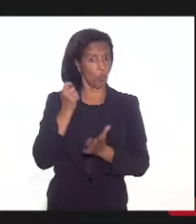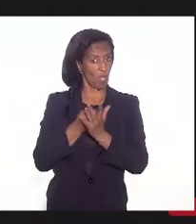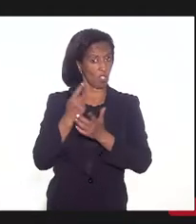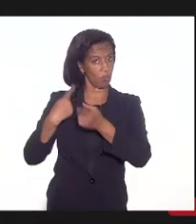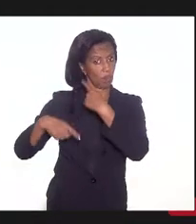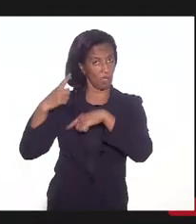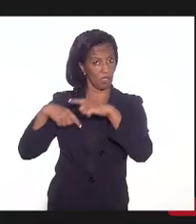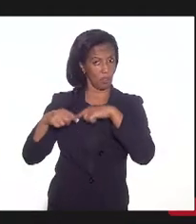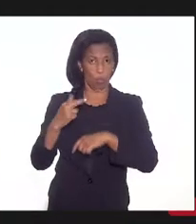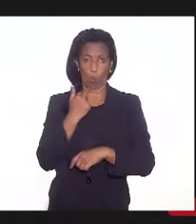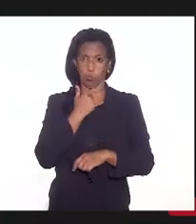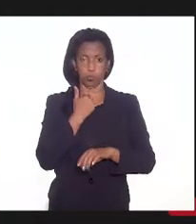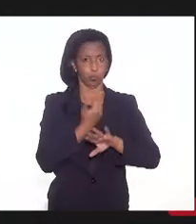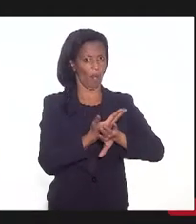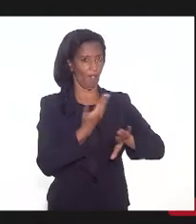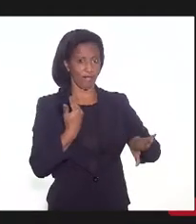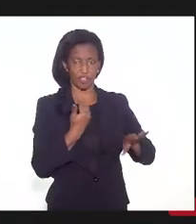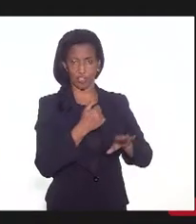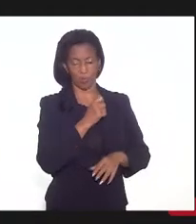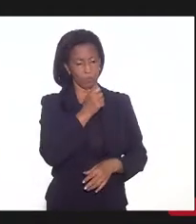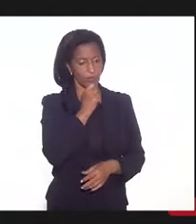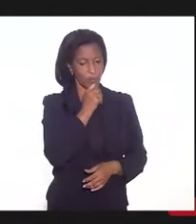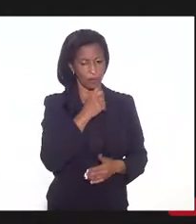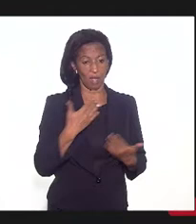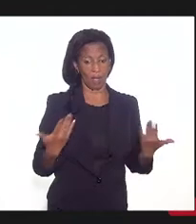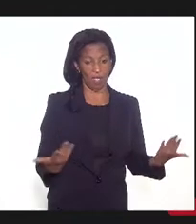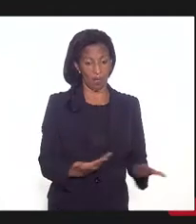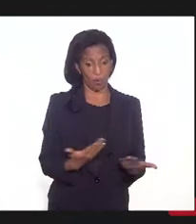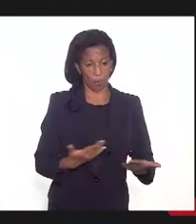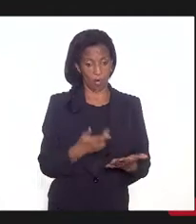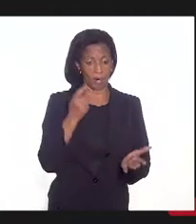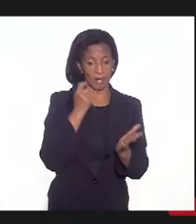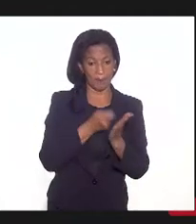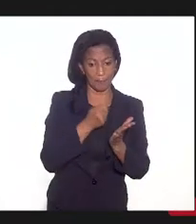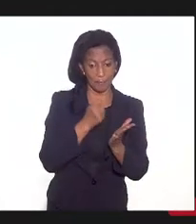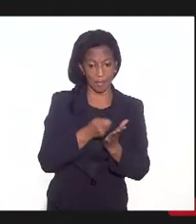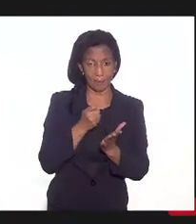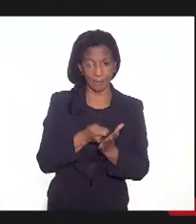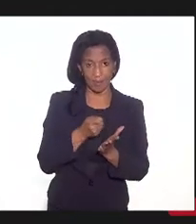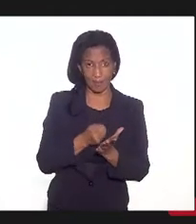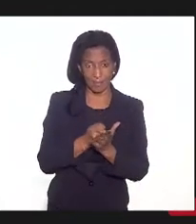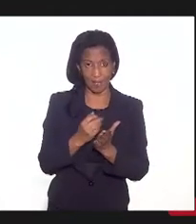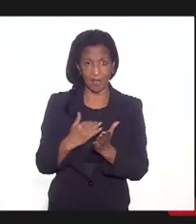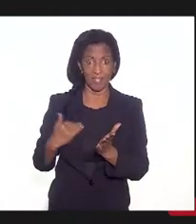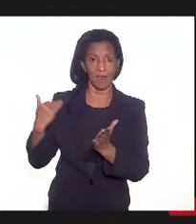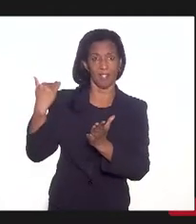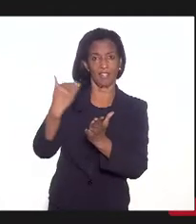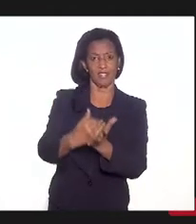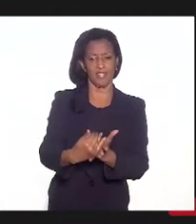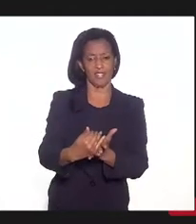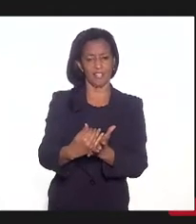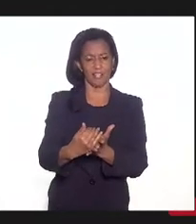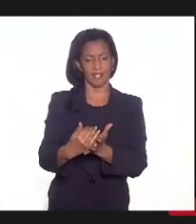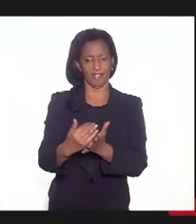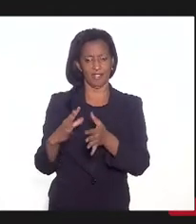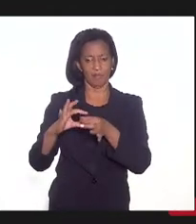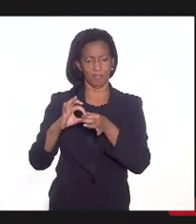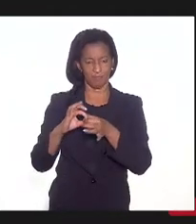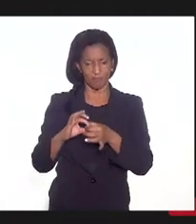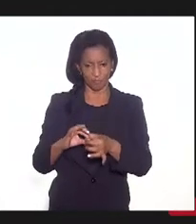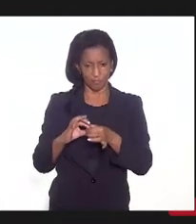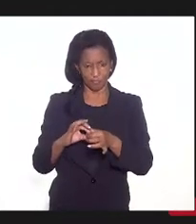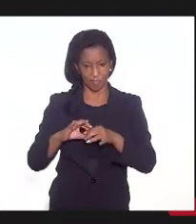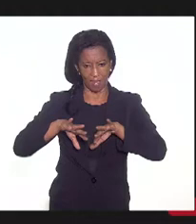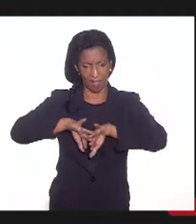era possível afastar vedações, agora, ele mantém o regime anterior e acrescenta vedações possíveis,